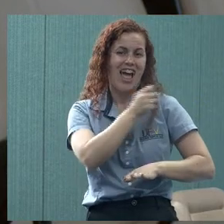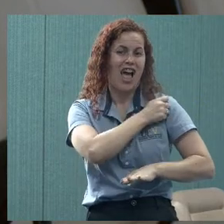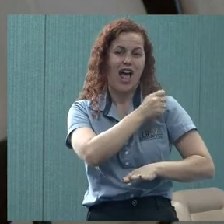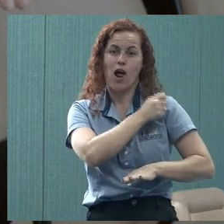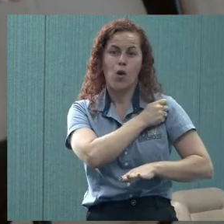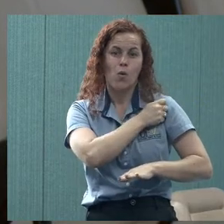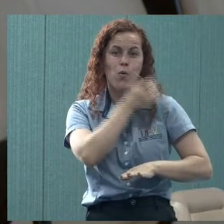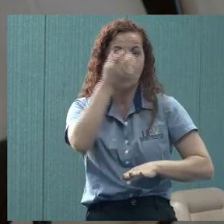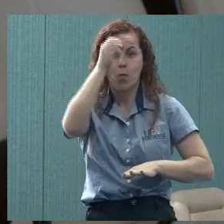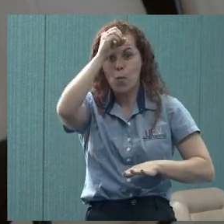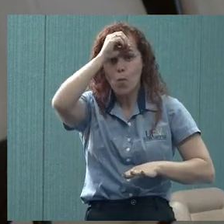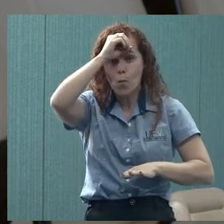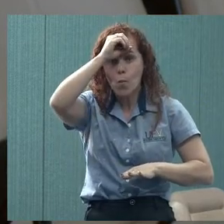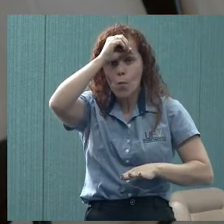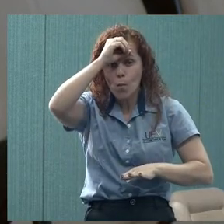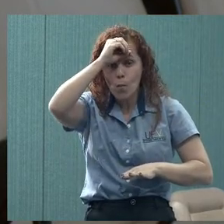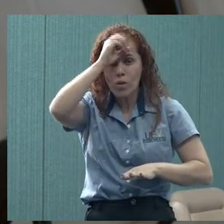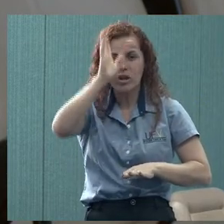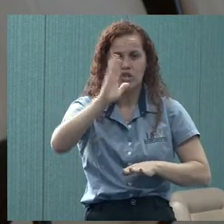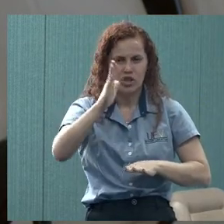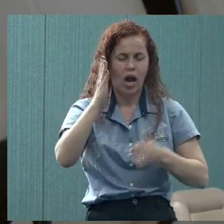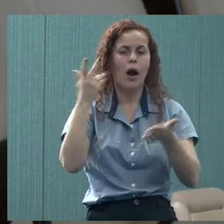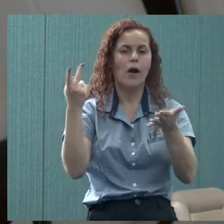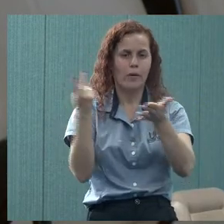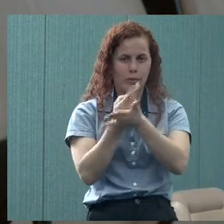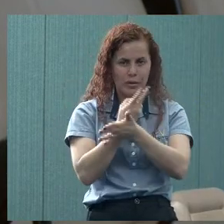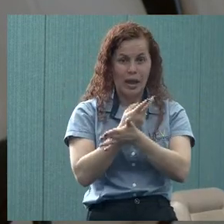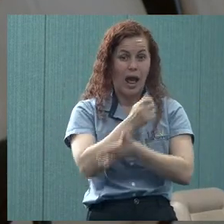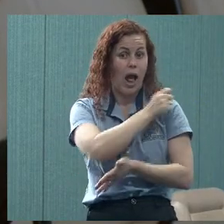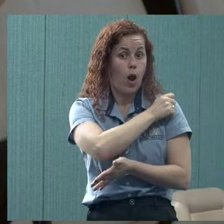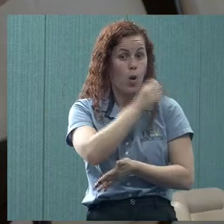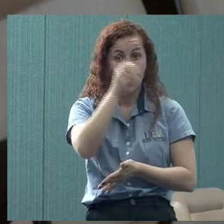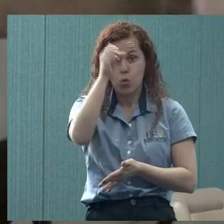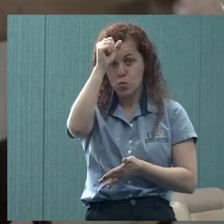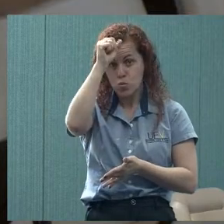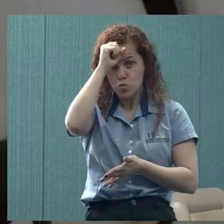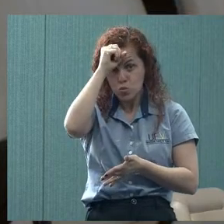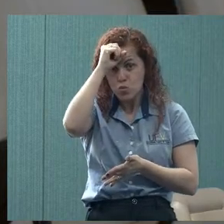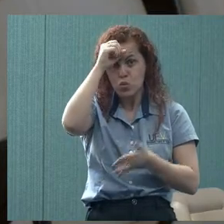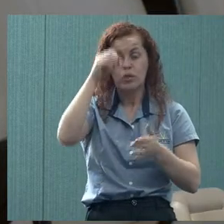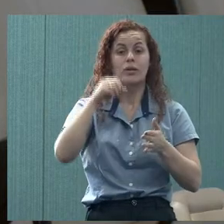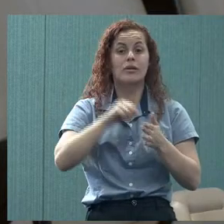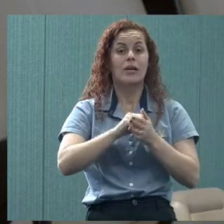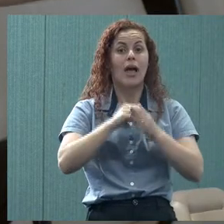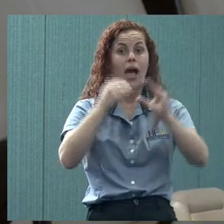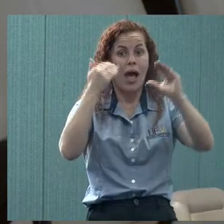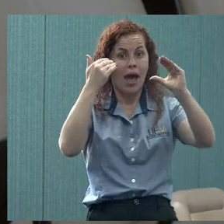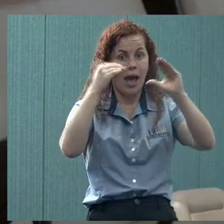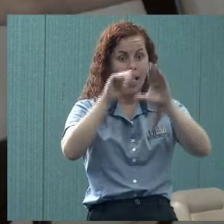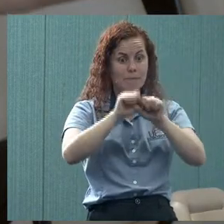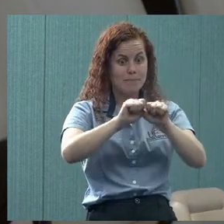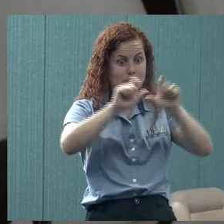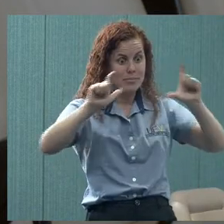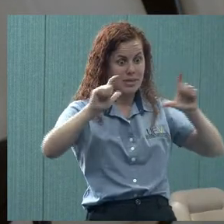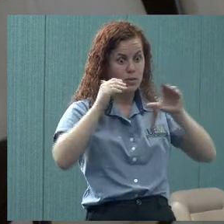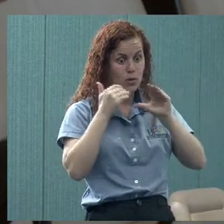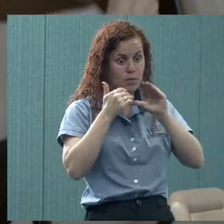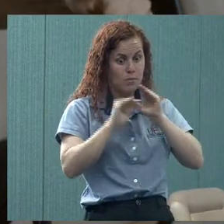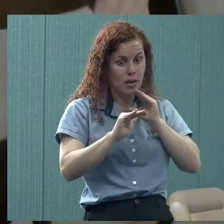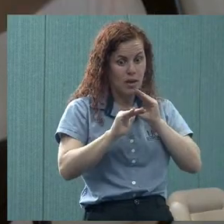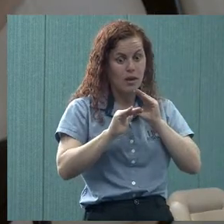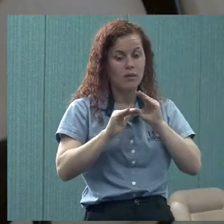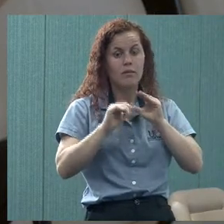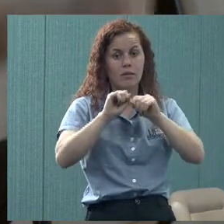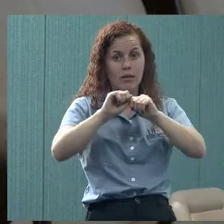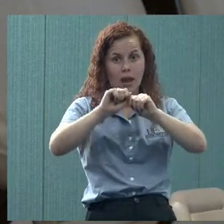alunos que não sabem, já me aconteceu uma situação, uma aluna que não sabia que ela tinha que abrir o e-mail e abrir ali notícias que